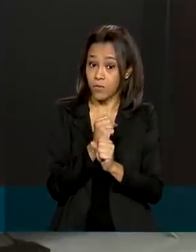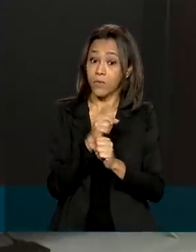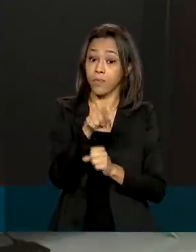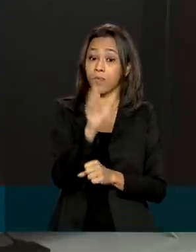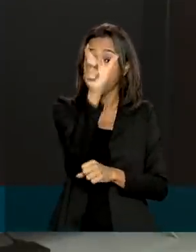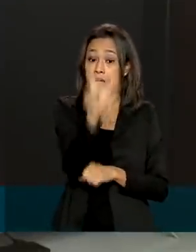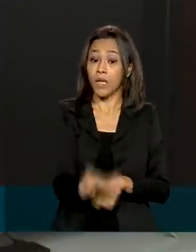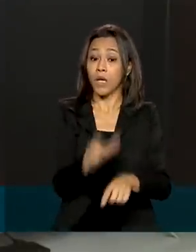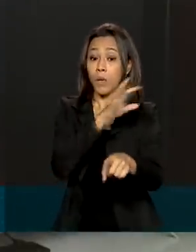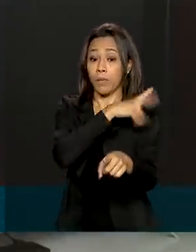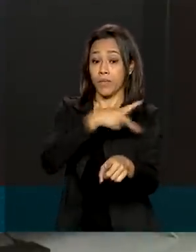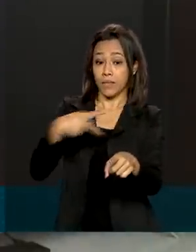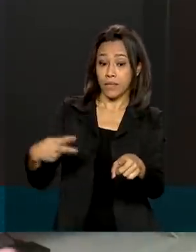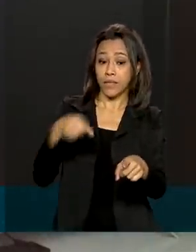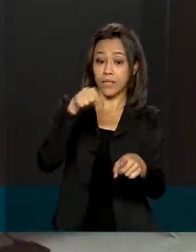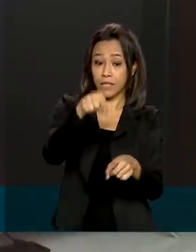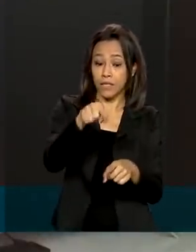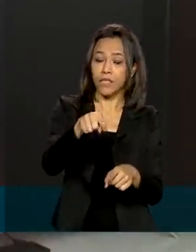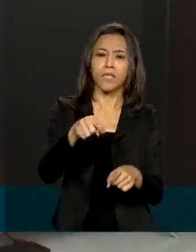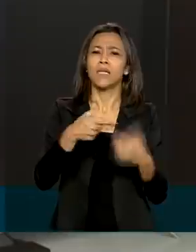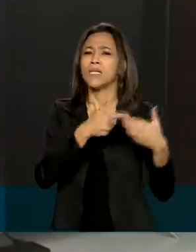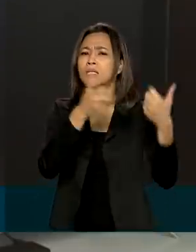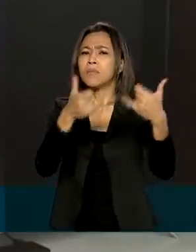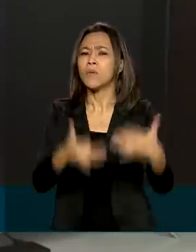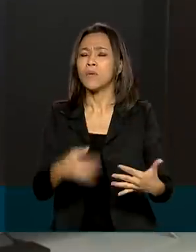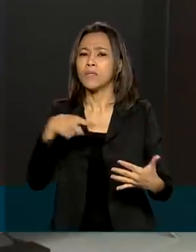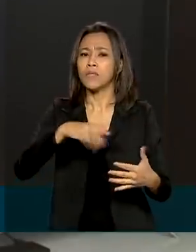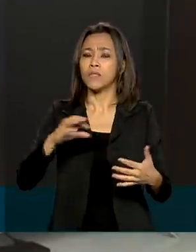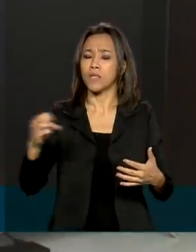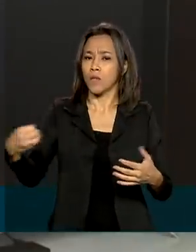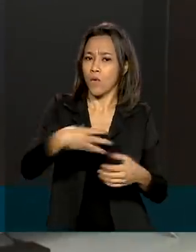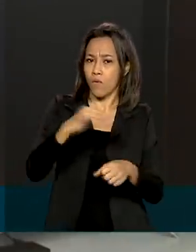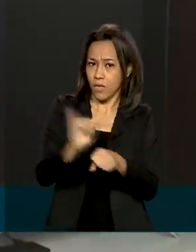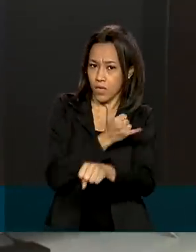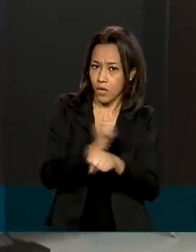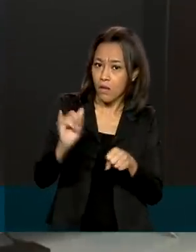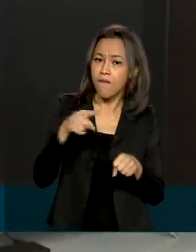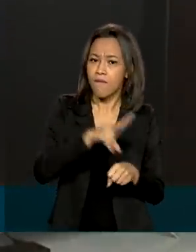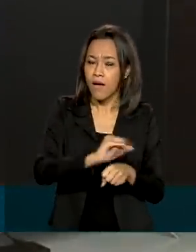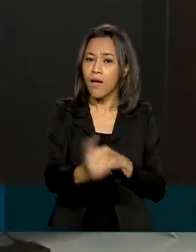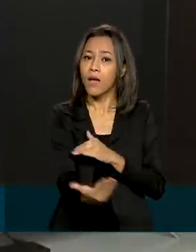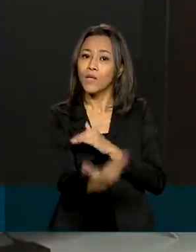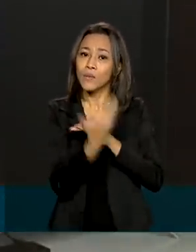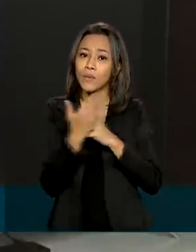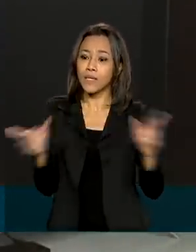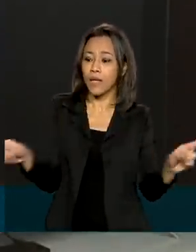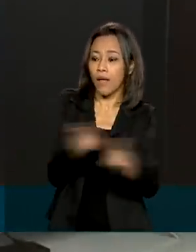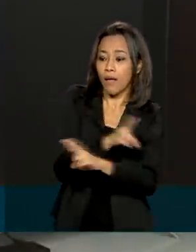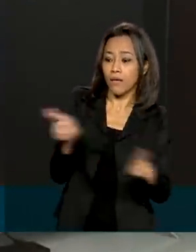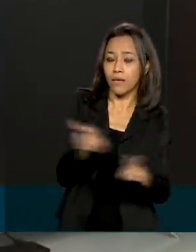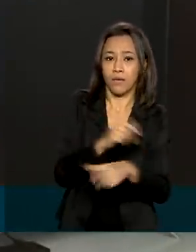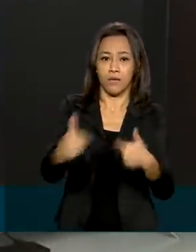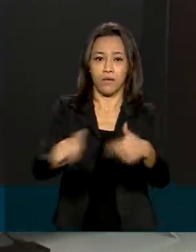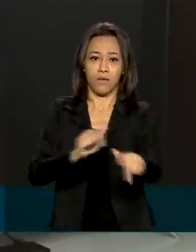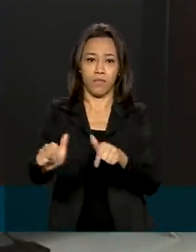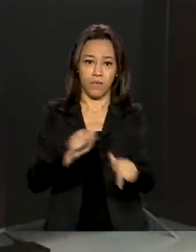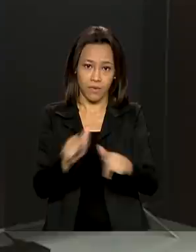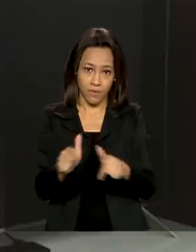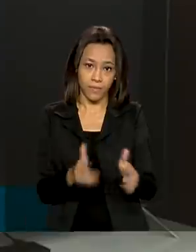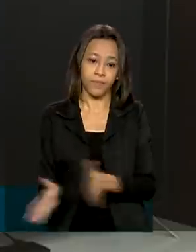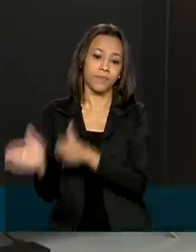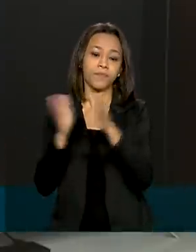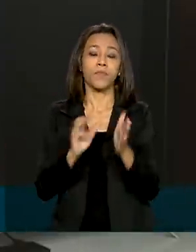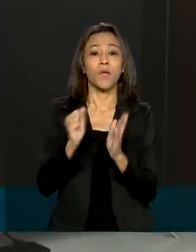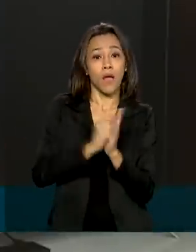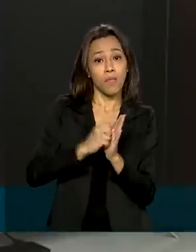presidente da casa, Mário Avelino, o novo instrumento vai facilitar as relações trabalhistas. Um aplicativo que vai